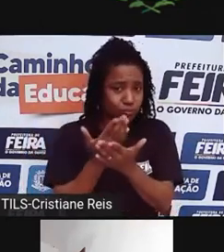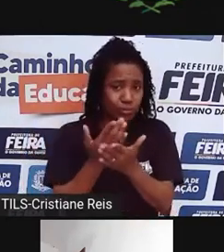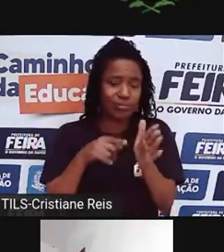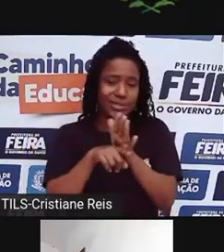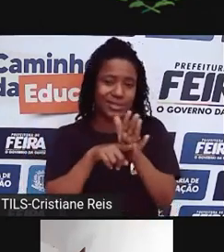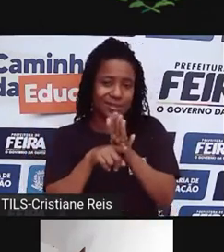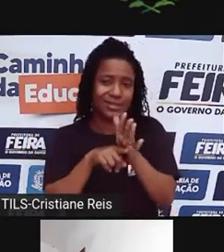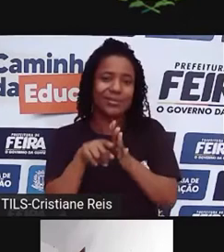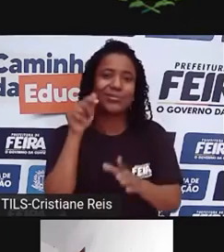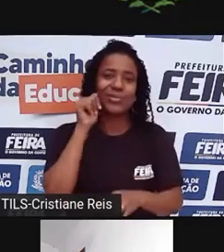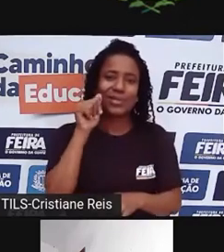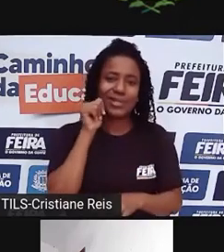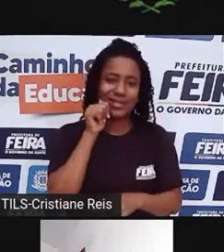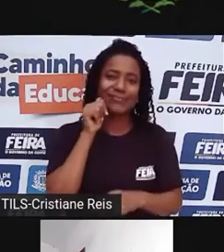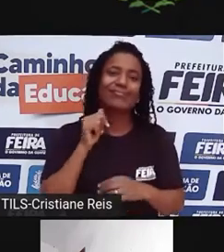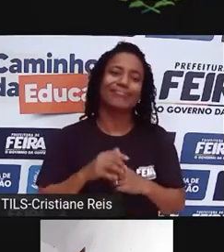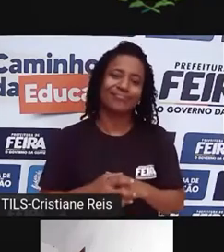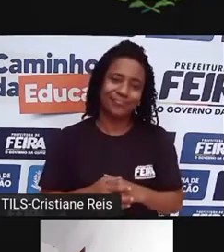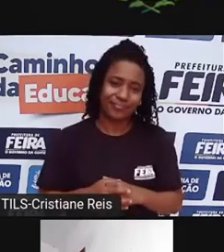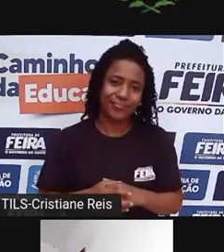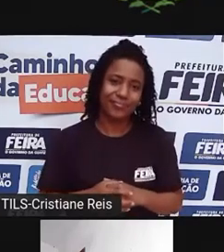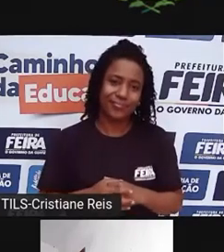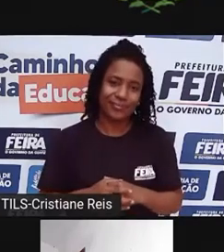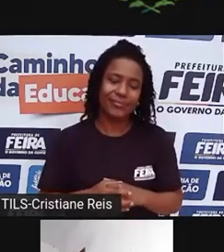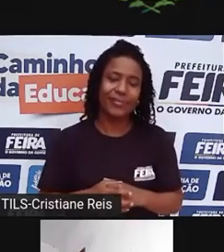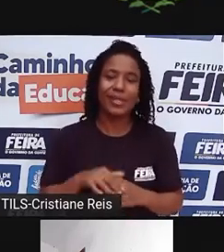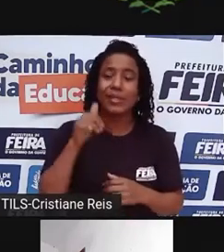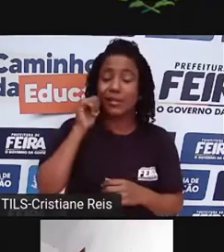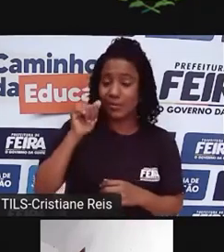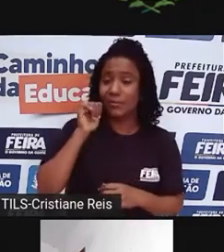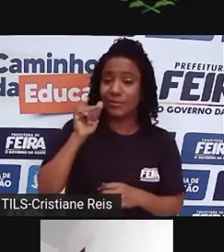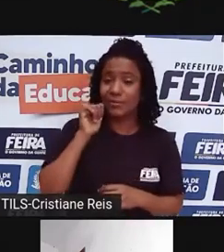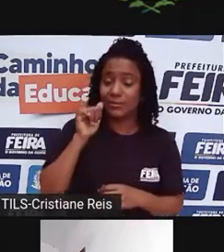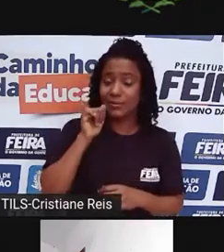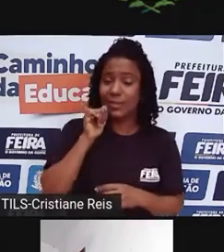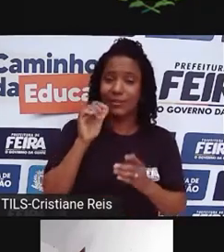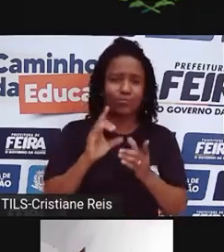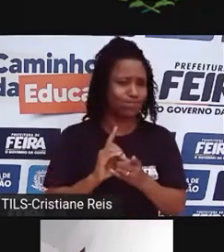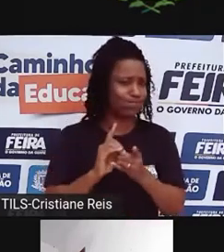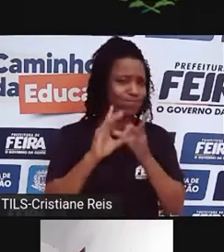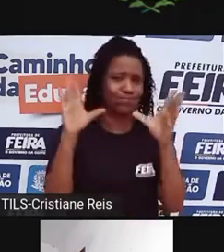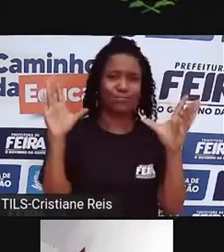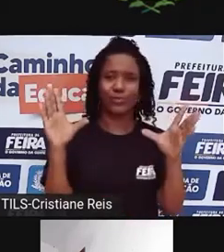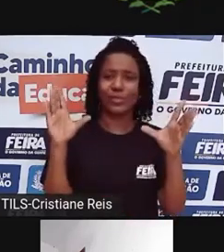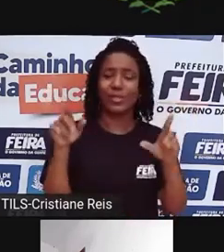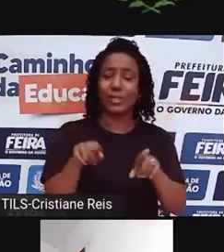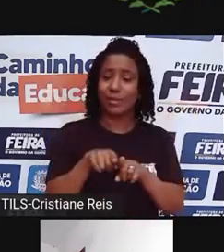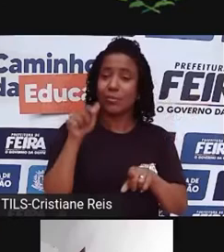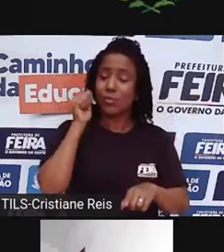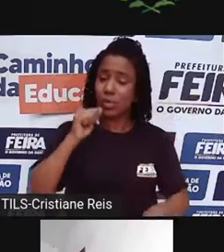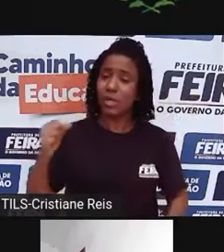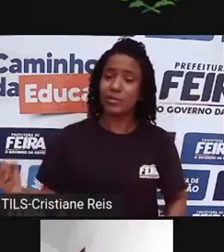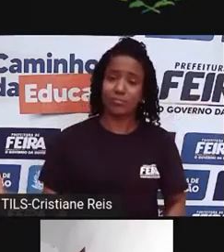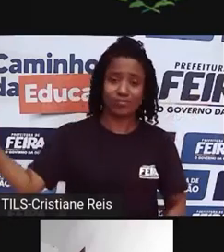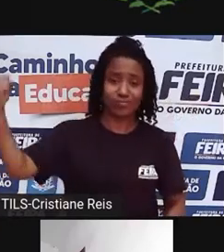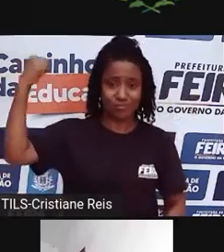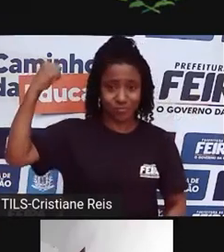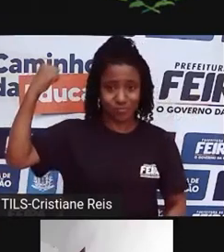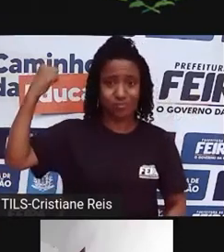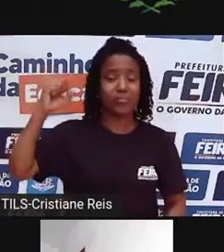decolonialidade, decolonialidade, né? Colocar a exposição de poder que ela tem e que muitas vezes é invisibilizado.